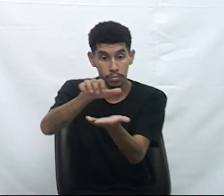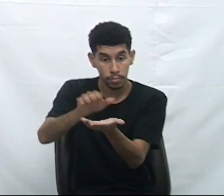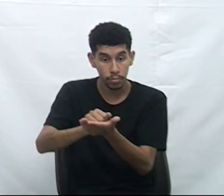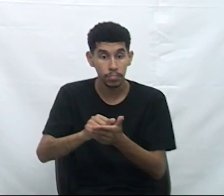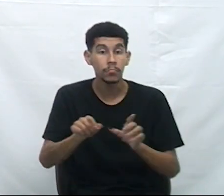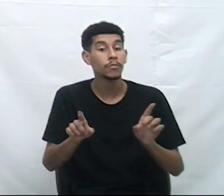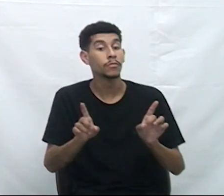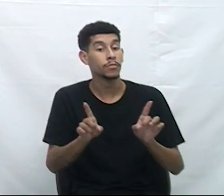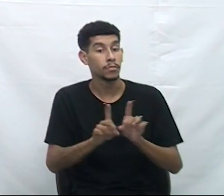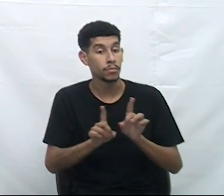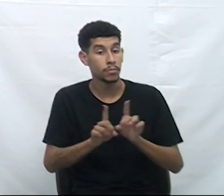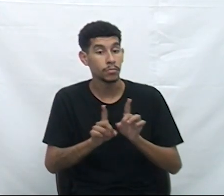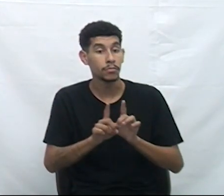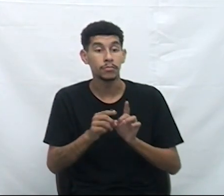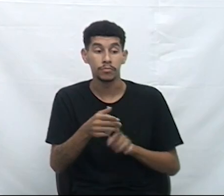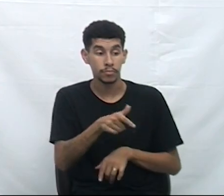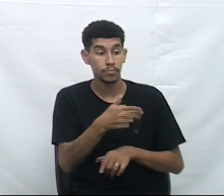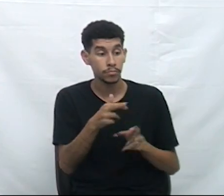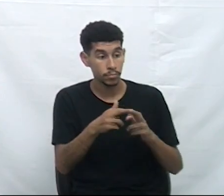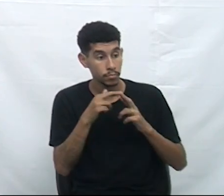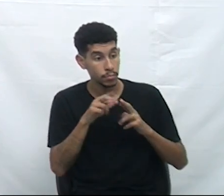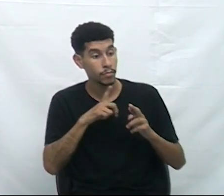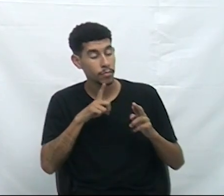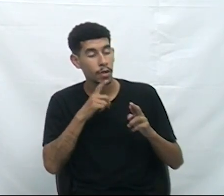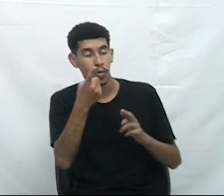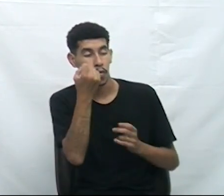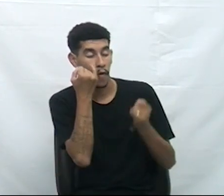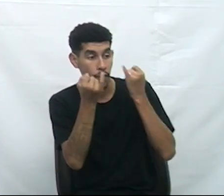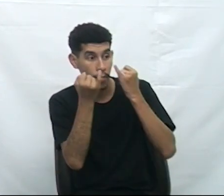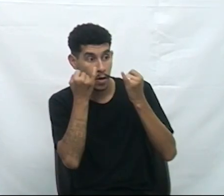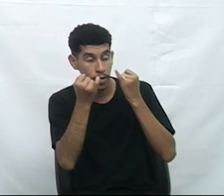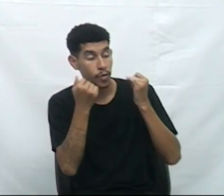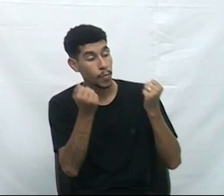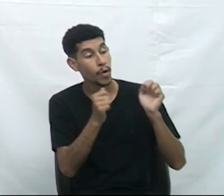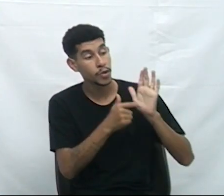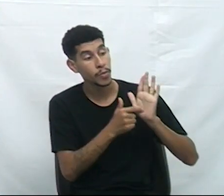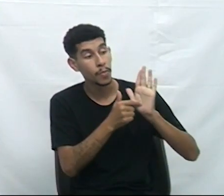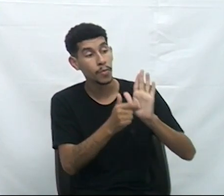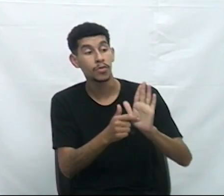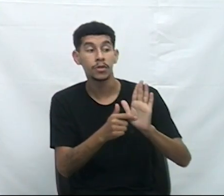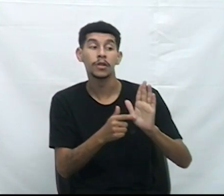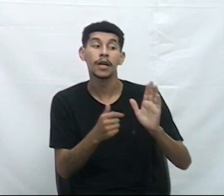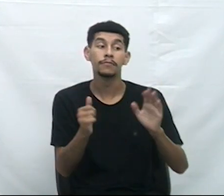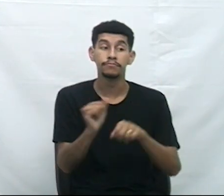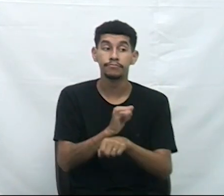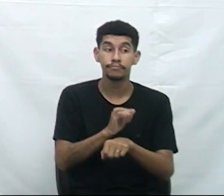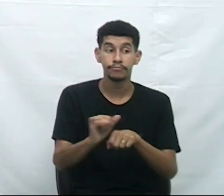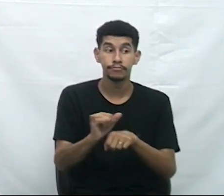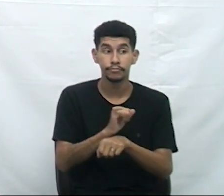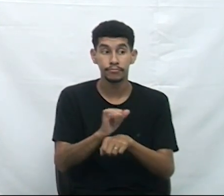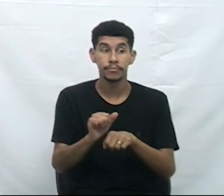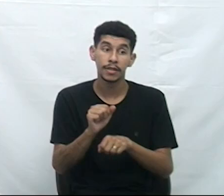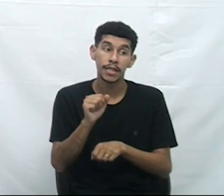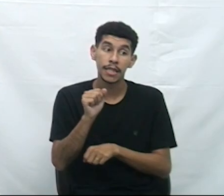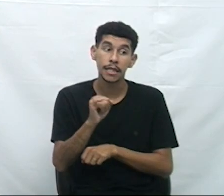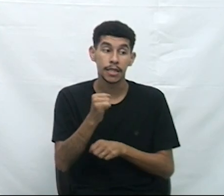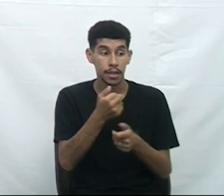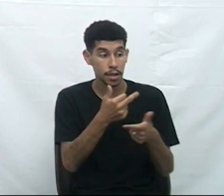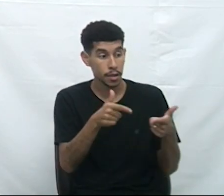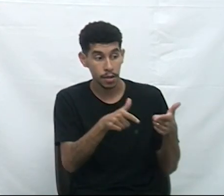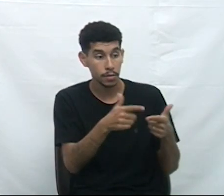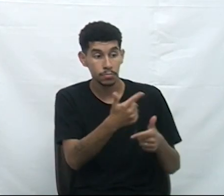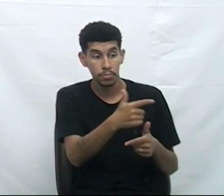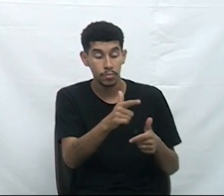solicitação tem cunho informativo, podendo apresentar proximidades, caso os pontos não